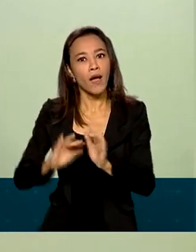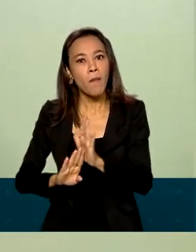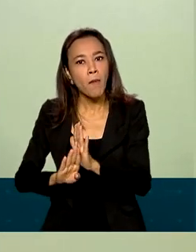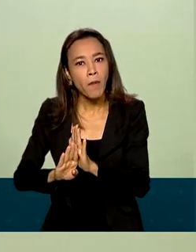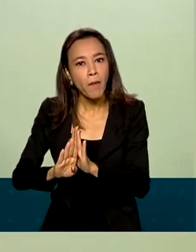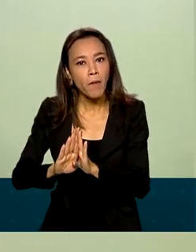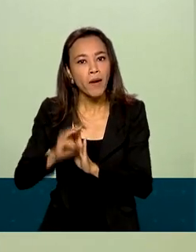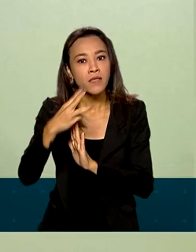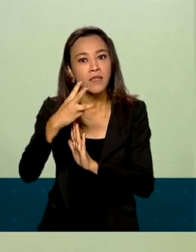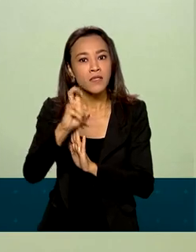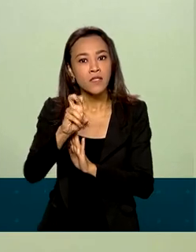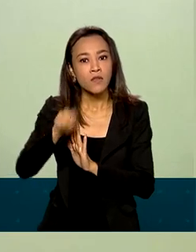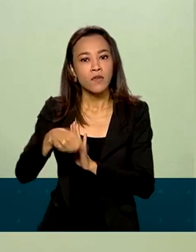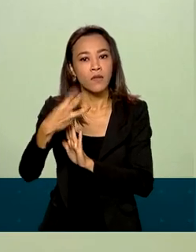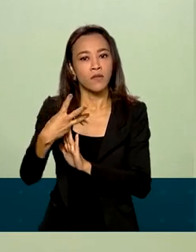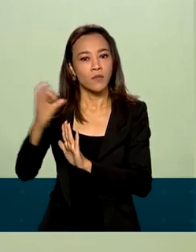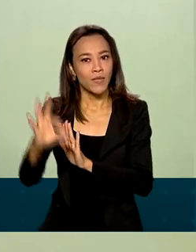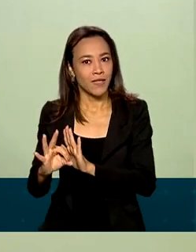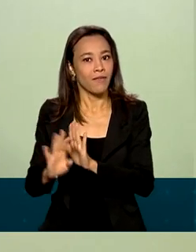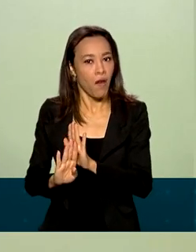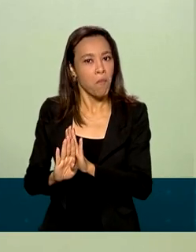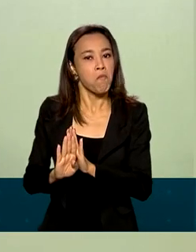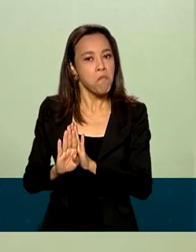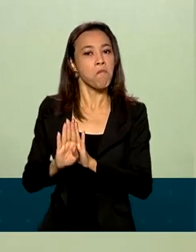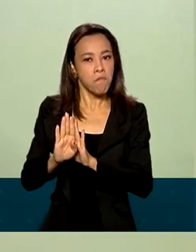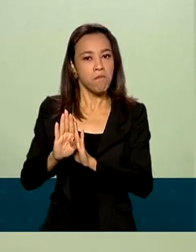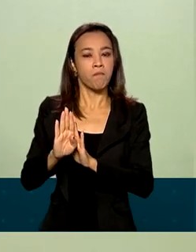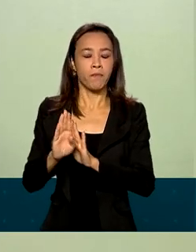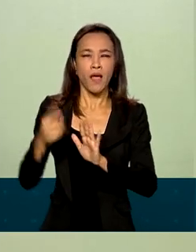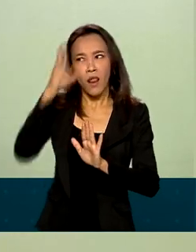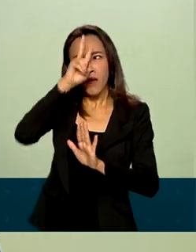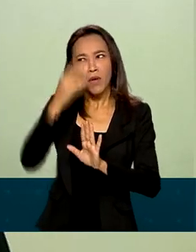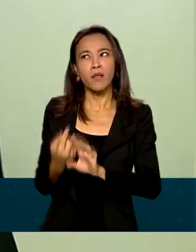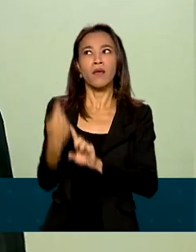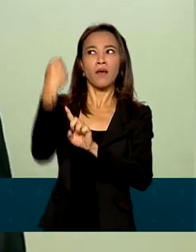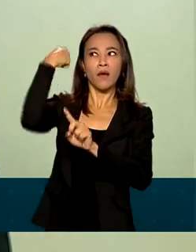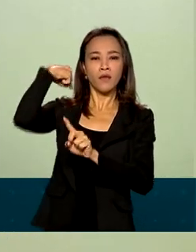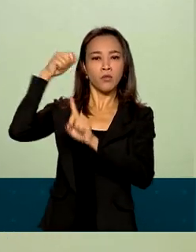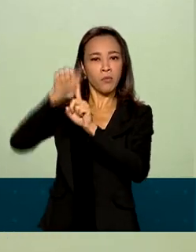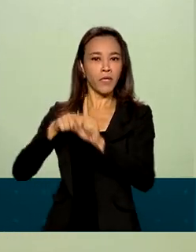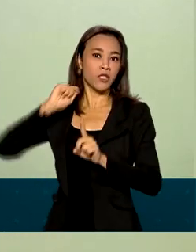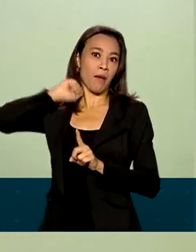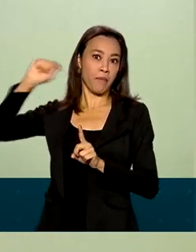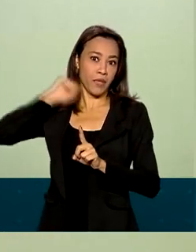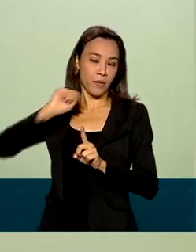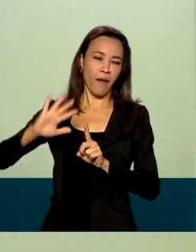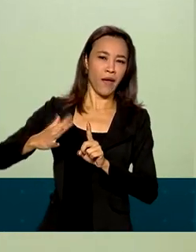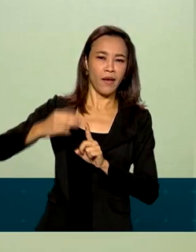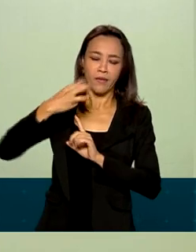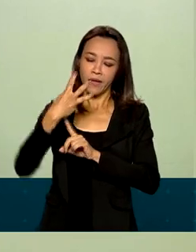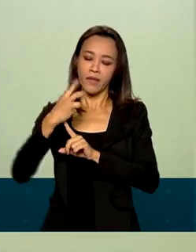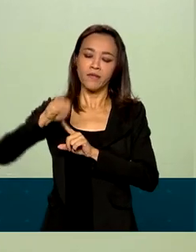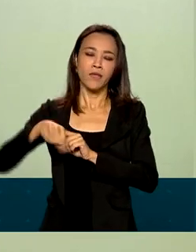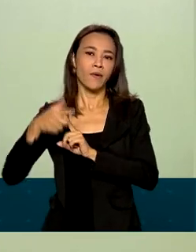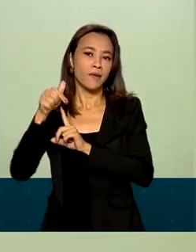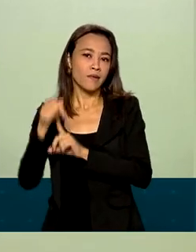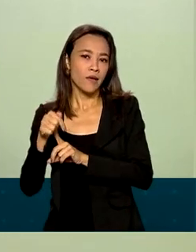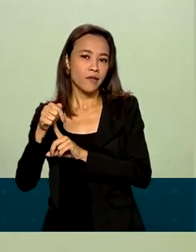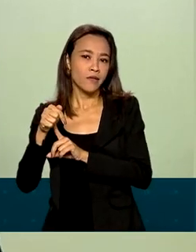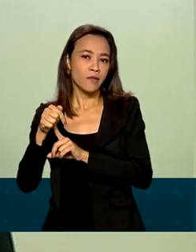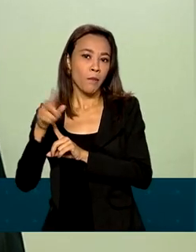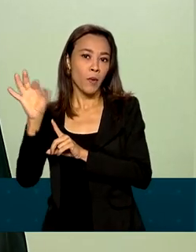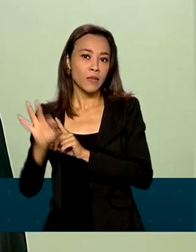,3%. Lembrando que a projeção anterior do Fundo Monetário, em abril, era em torno de 3,7%.